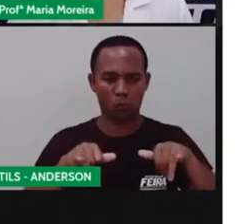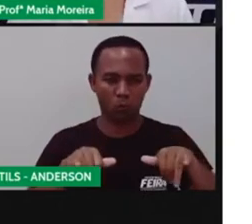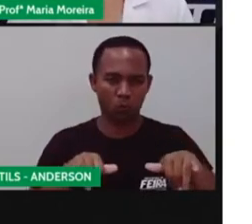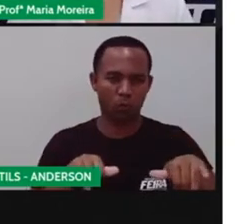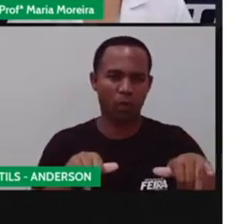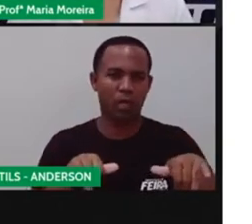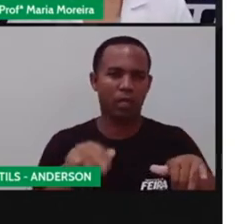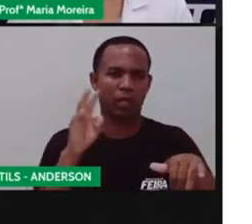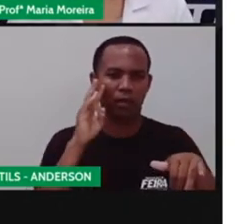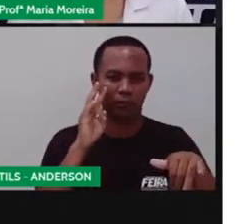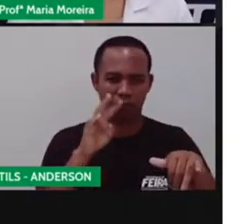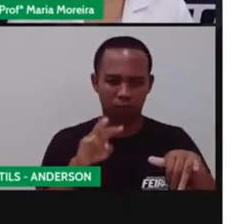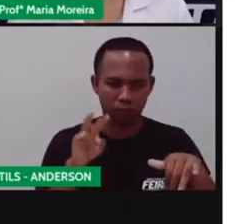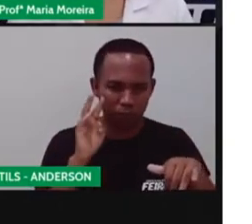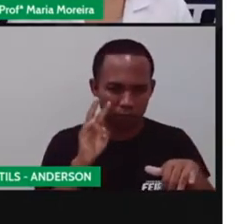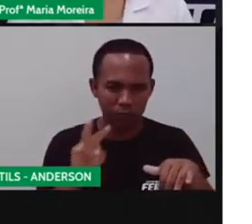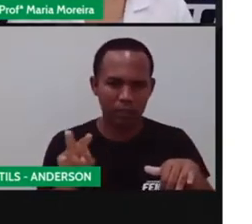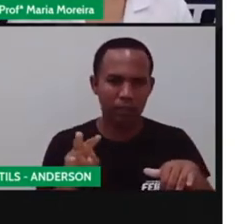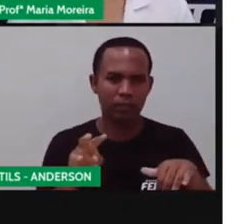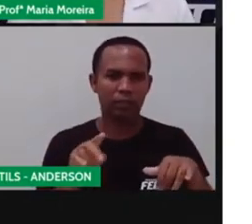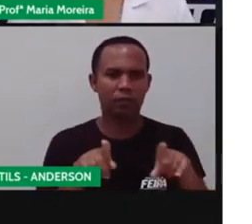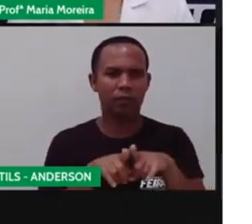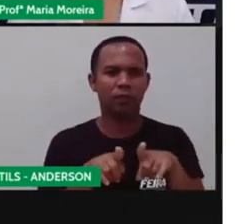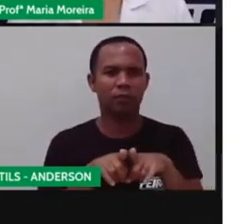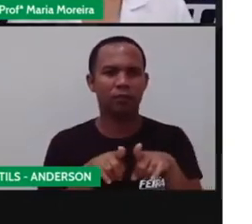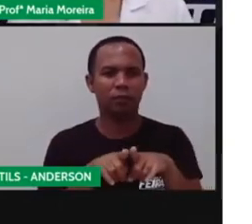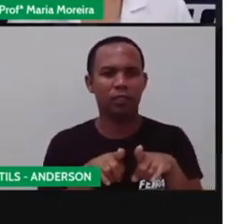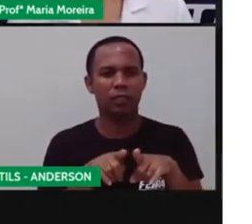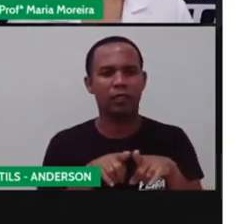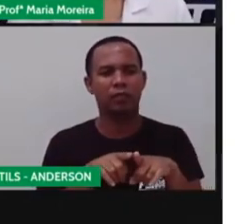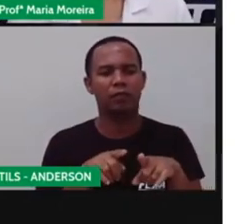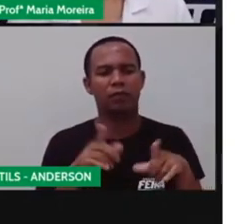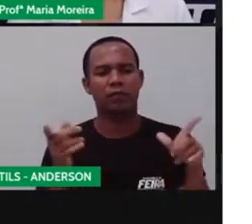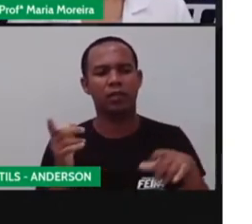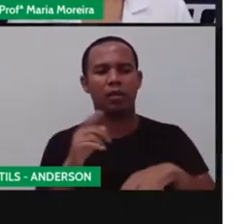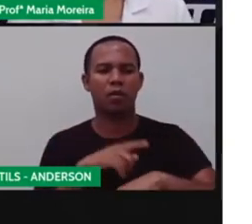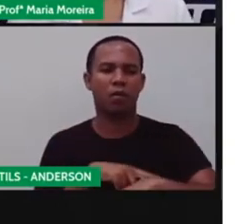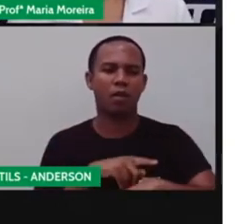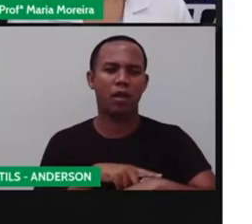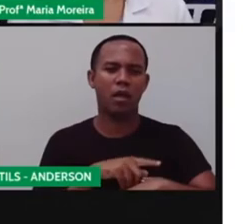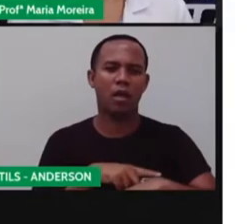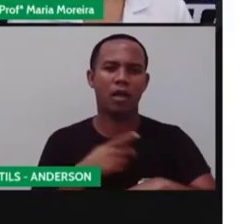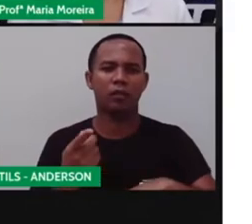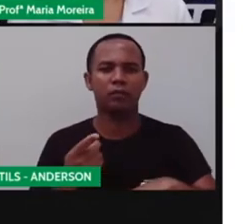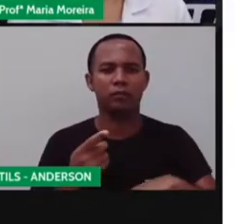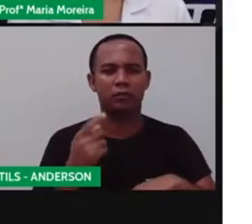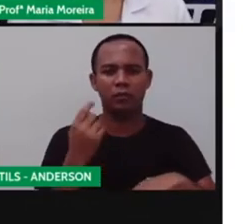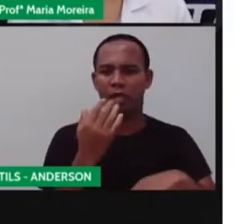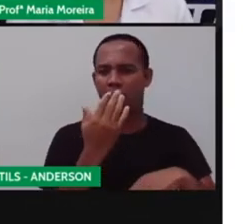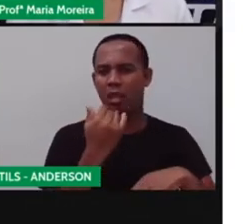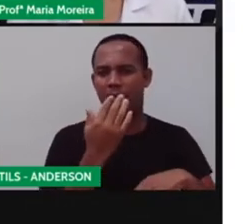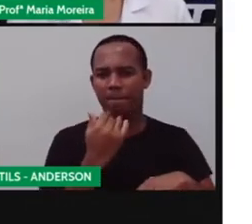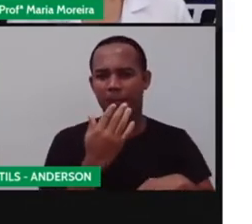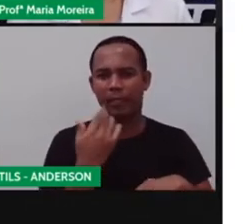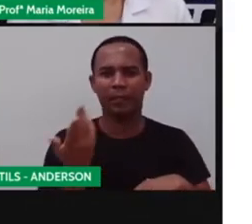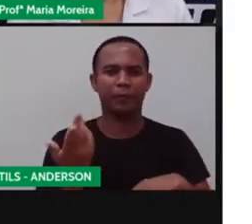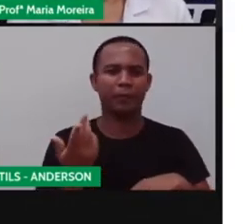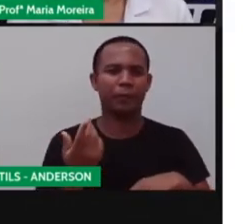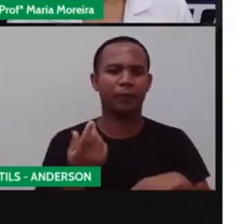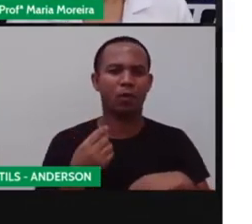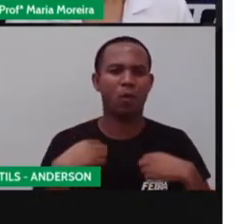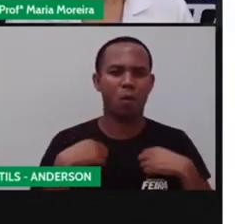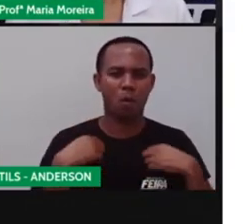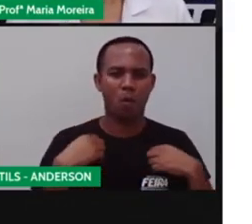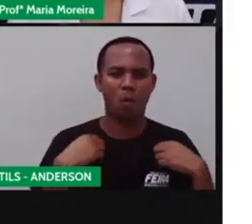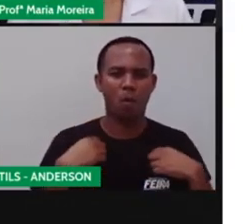que a gente vê do horário da novela, que a gente vê de um produto de alimento, que a gente vê de uma